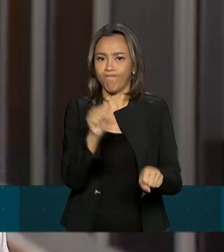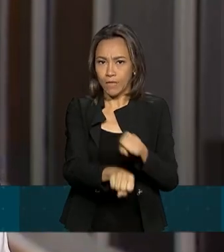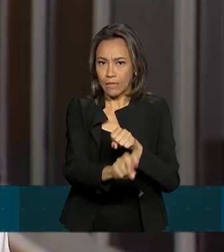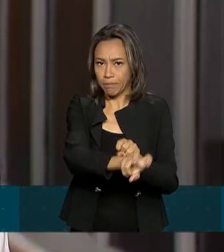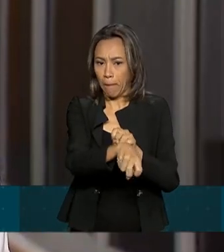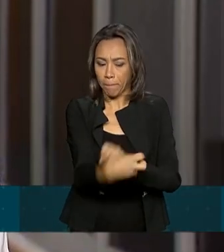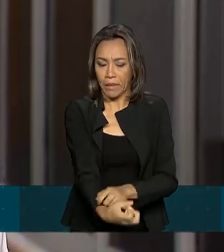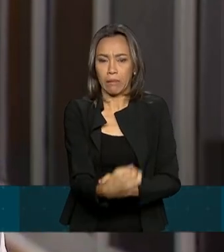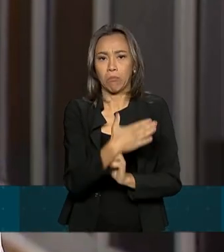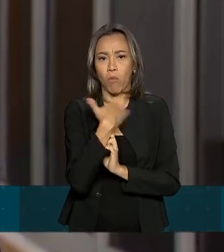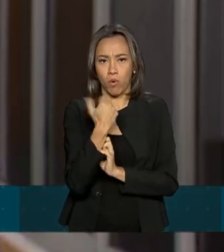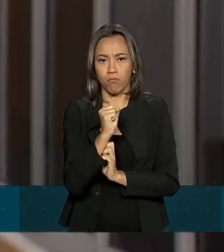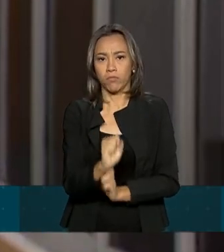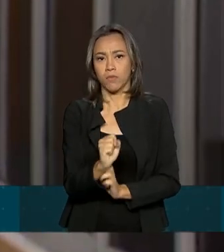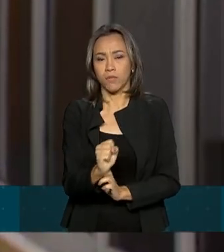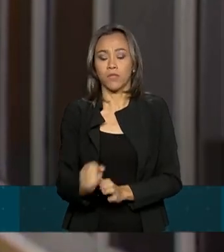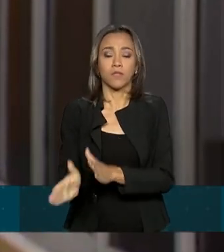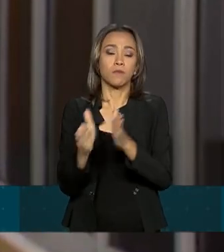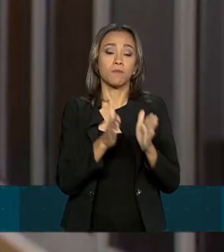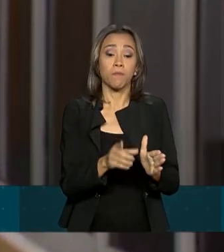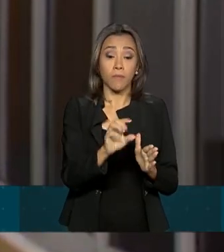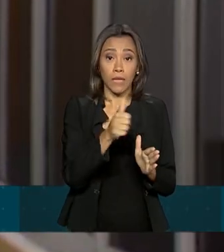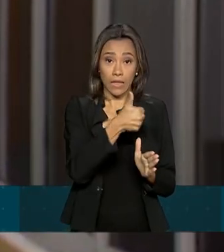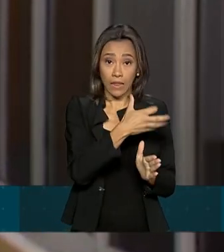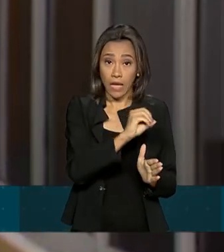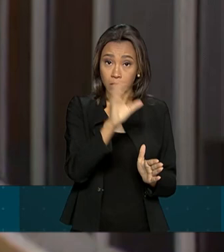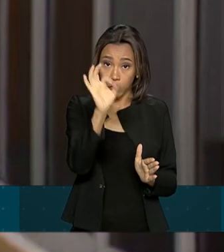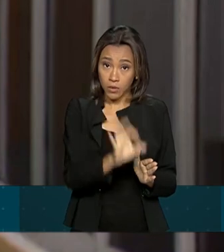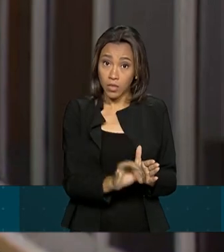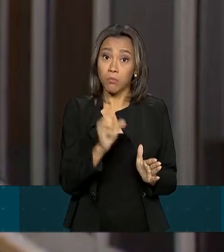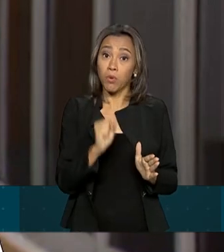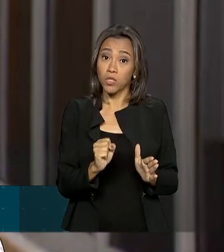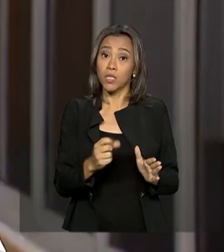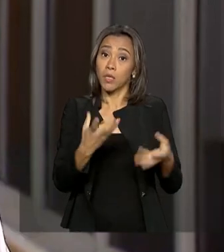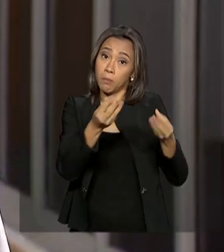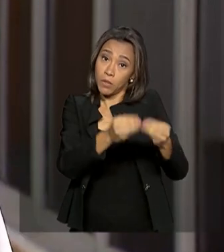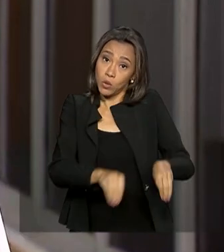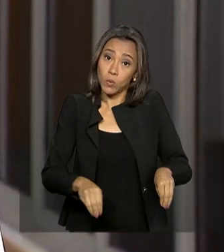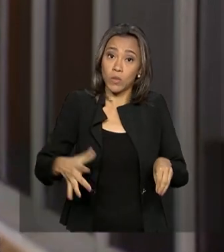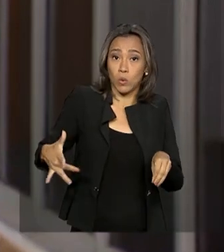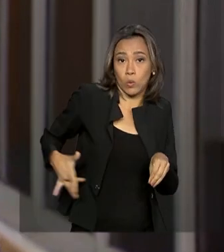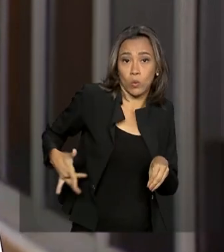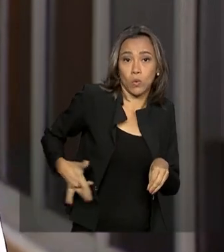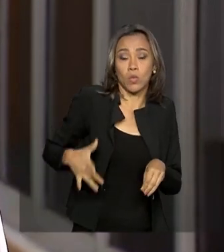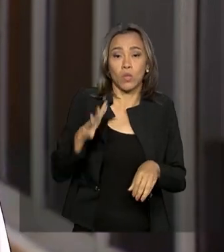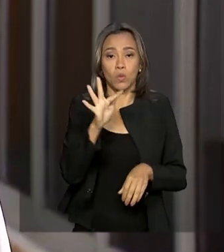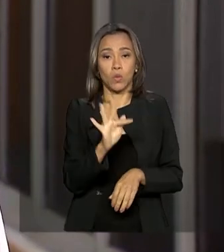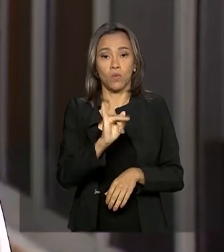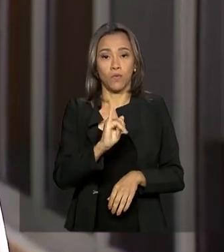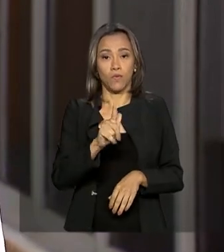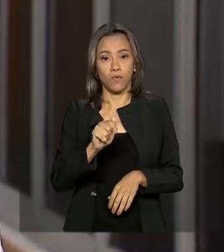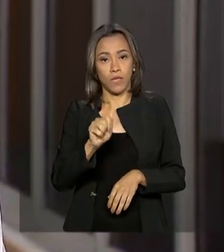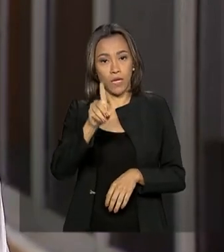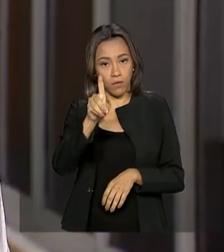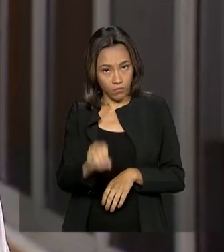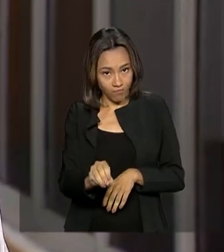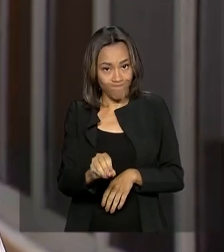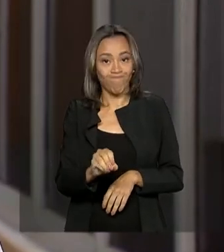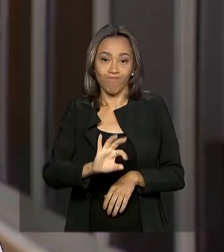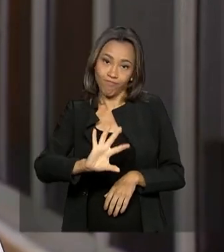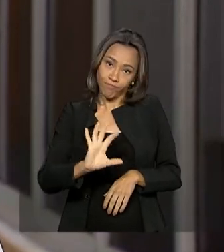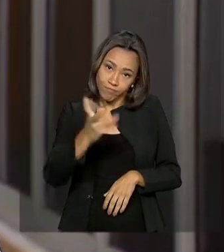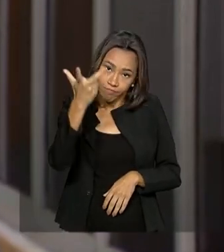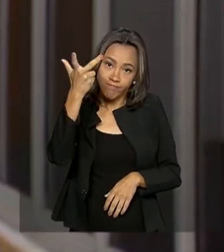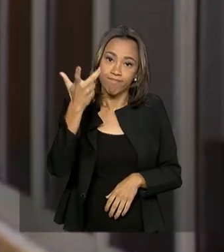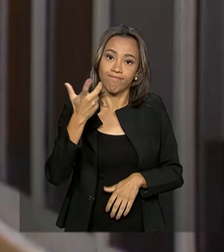pessoas infectadas pelo vírus da febre amarela poderão ter um comprometimento importante do fígado, porque este é o órgão-alvo principal, e comprometendo